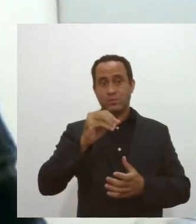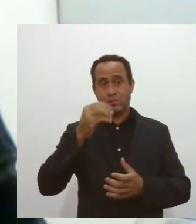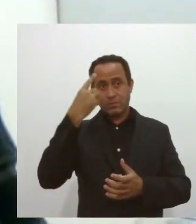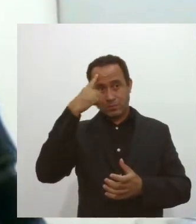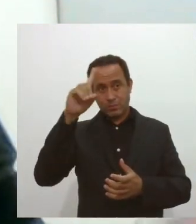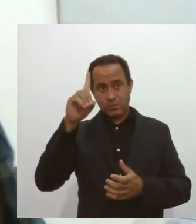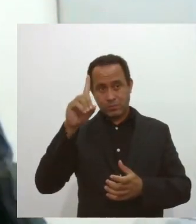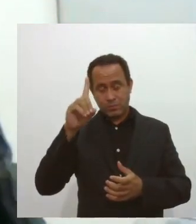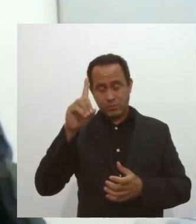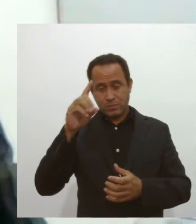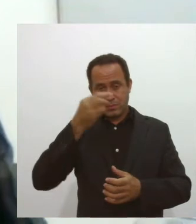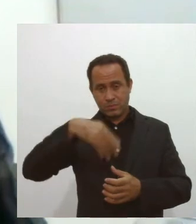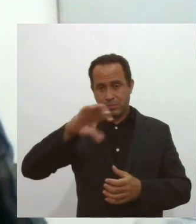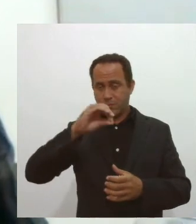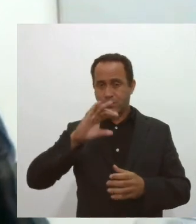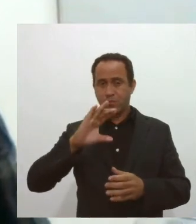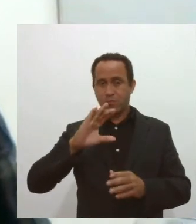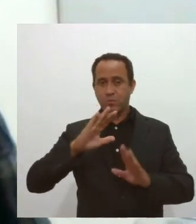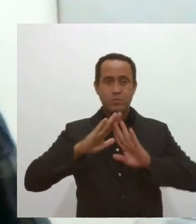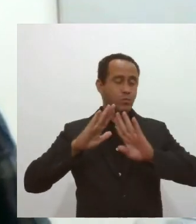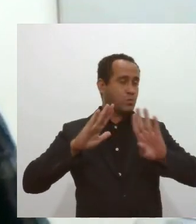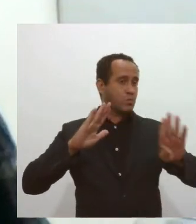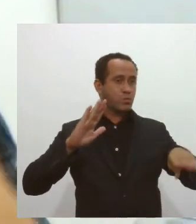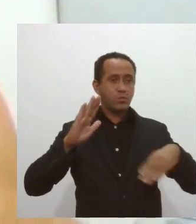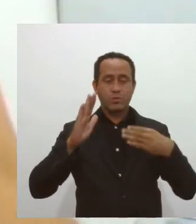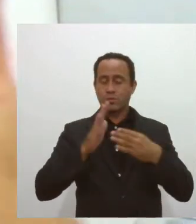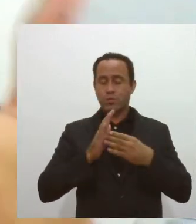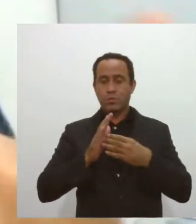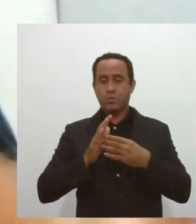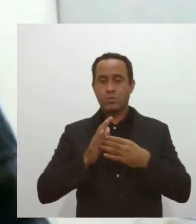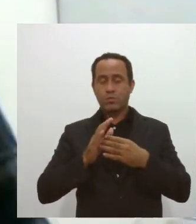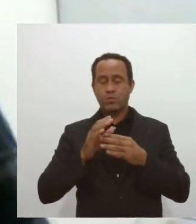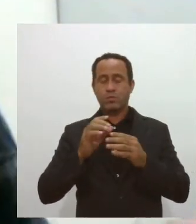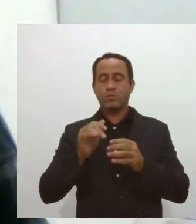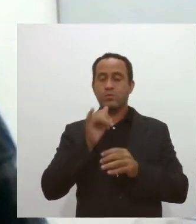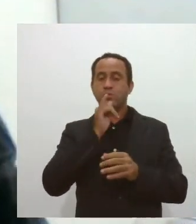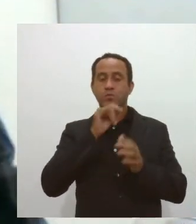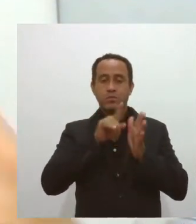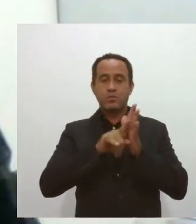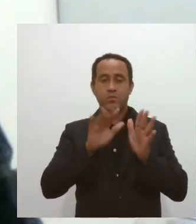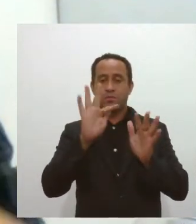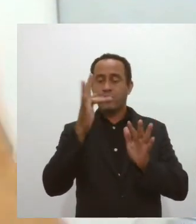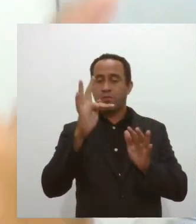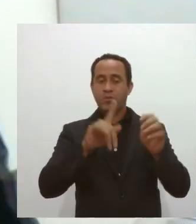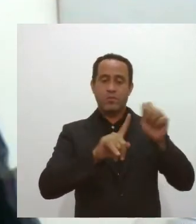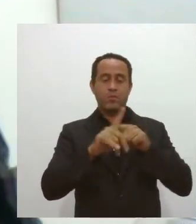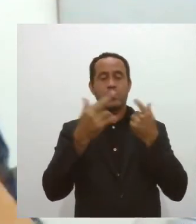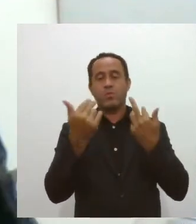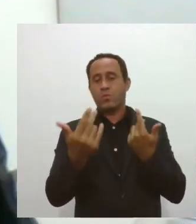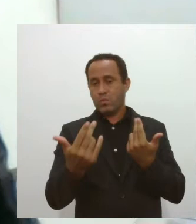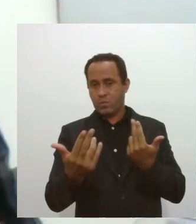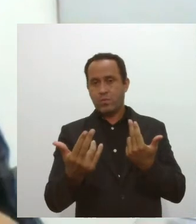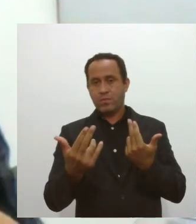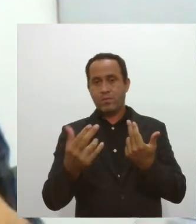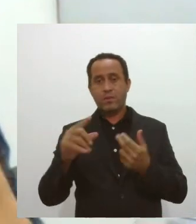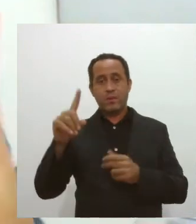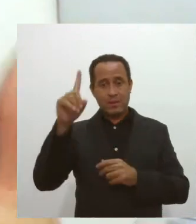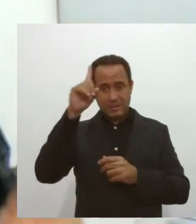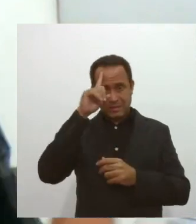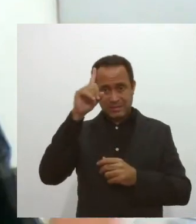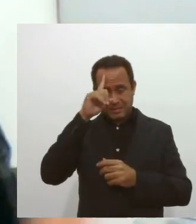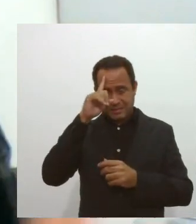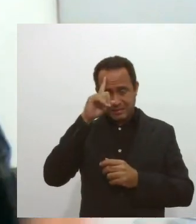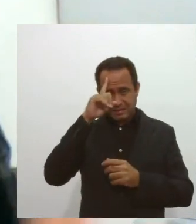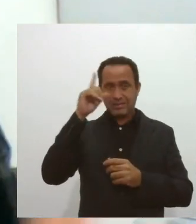março, praticamente todo o quantitativo de amostras que recebemos em fevereiro todo. Então, cada dia vem